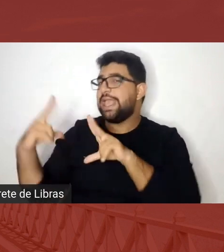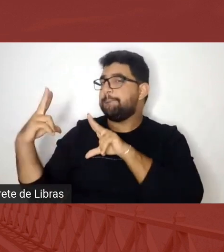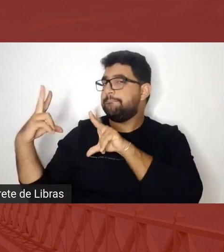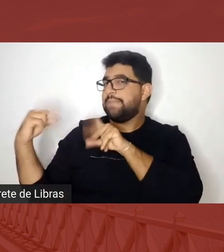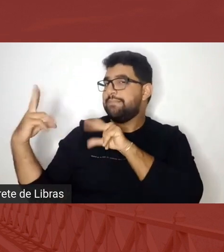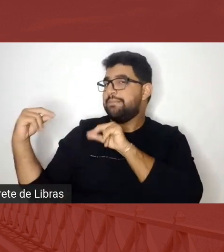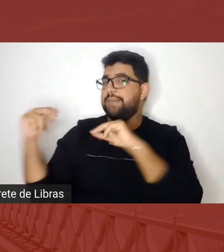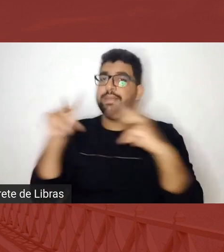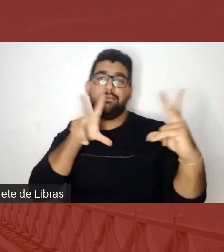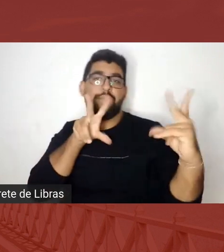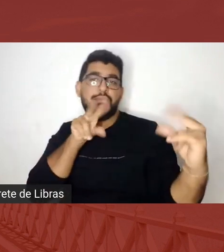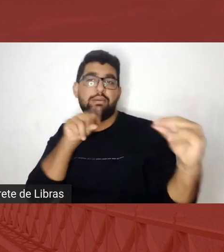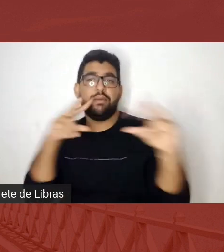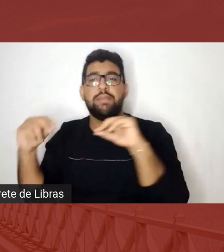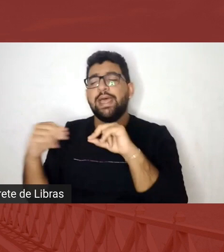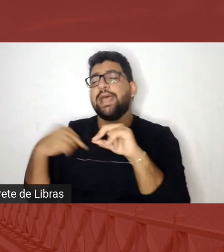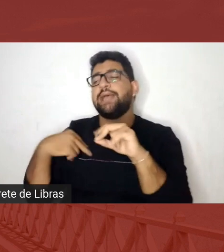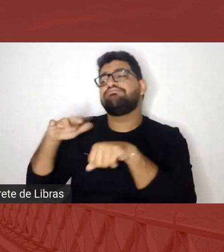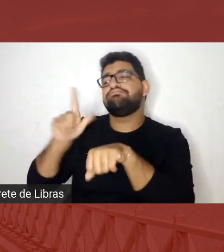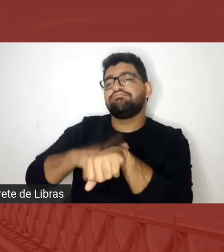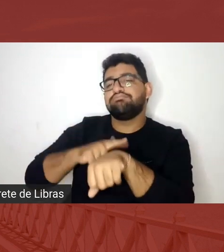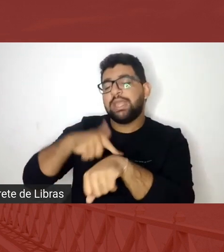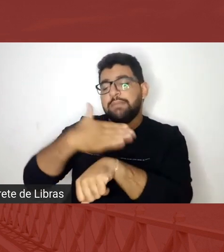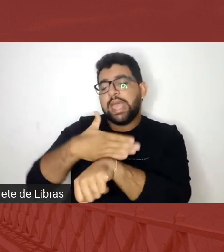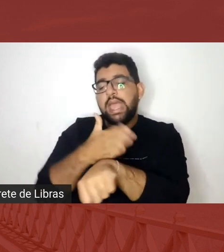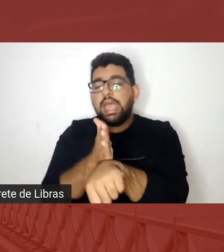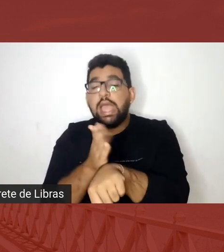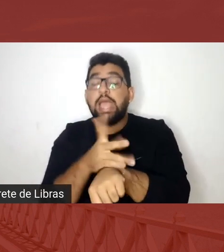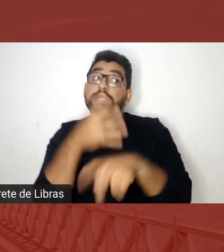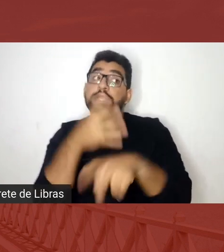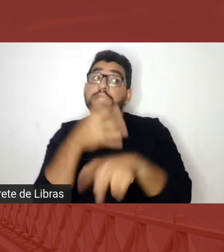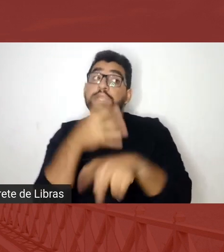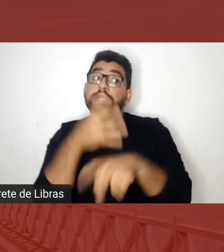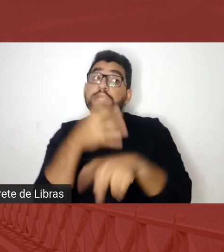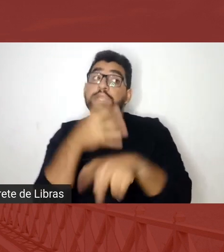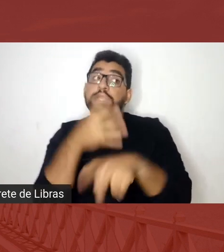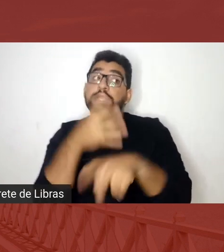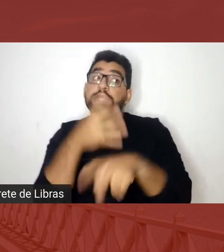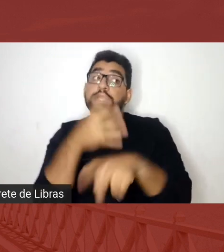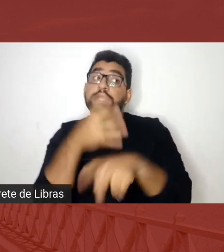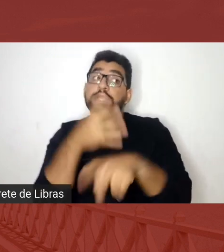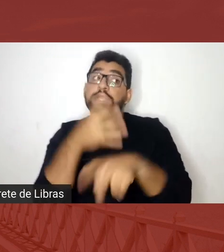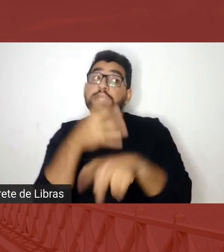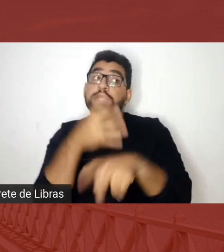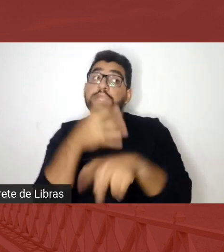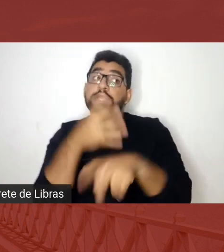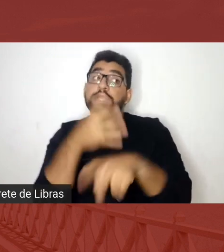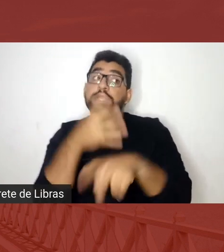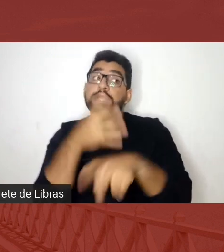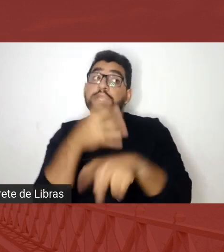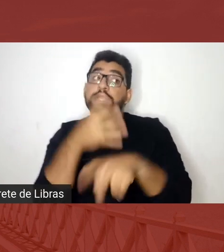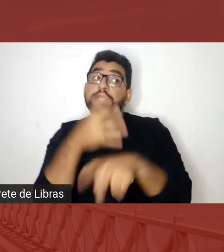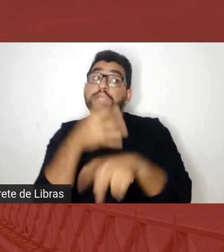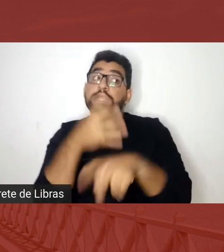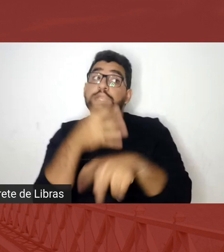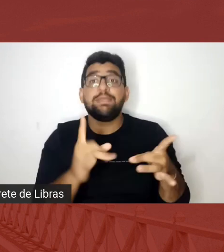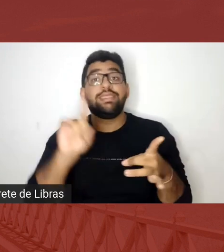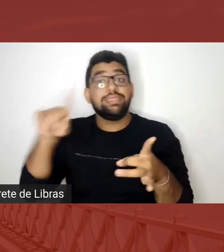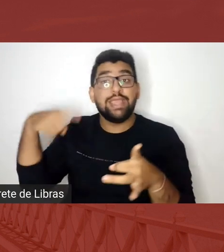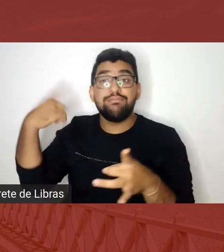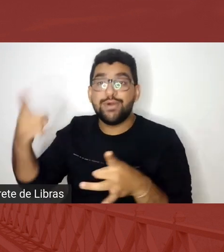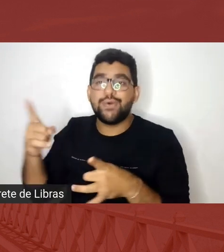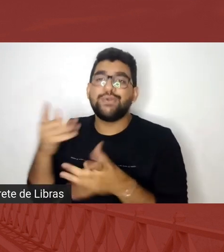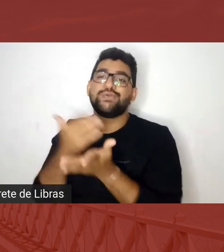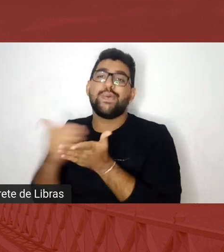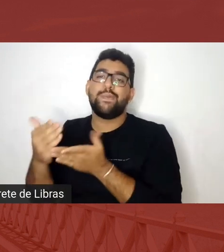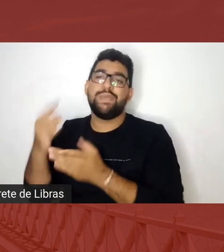tentando entender, ó, ó, presta atenção, ó, isso aqui é, e aí depois a gente vai pra teoria, beleza, mas